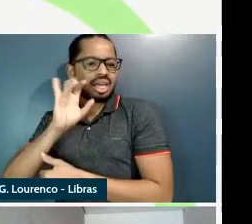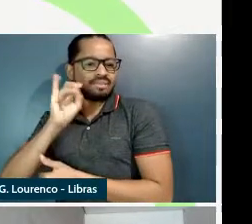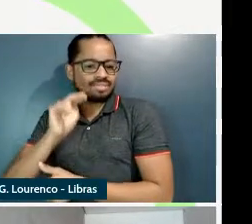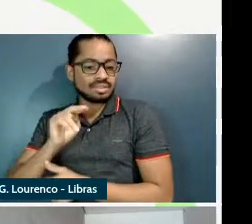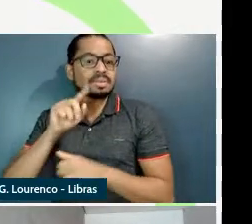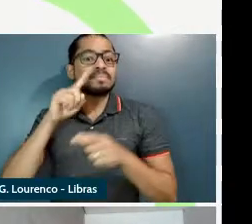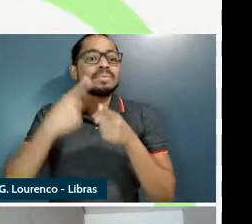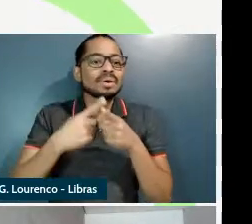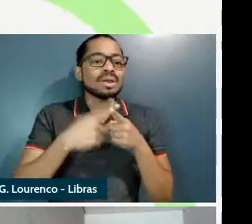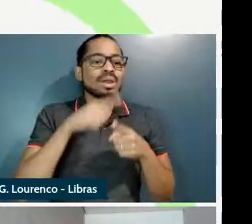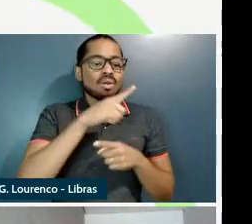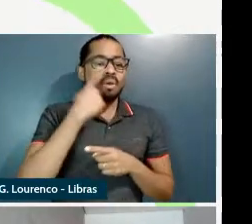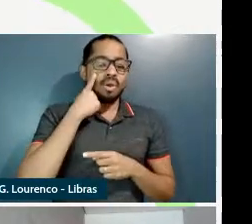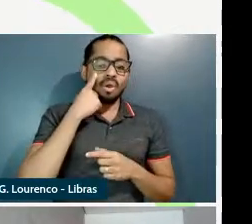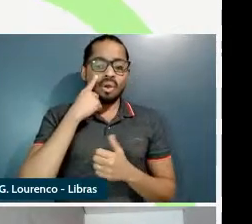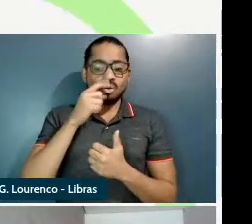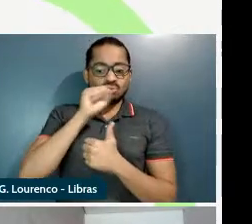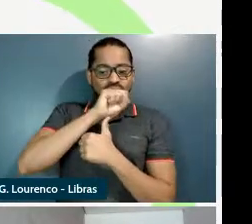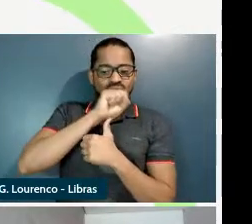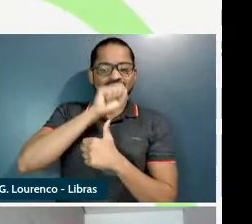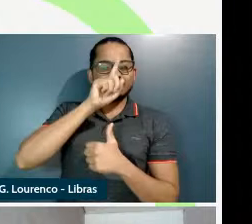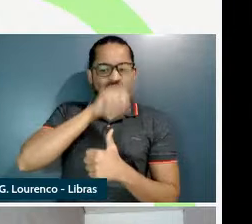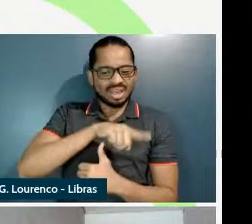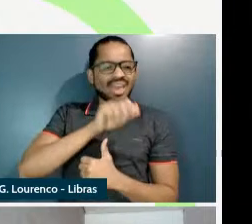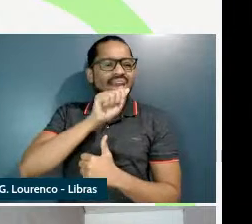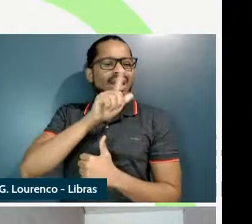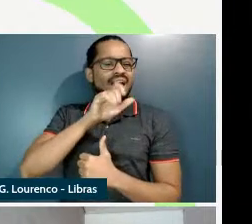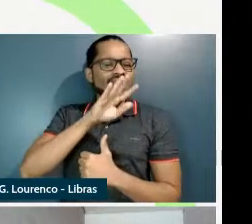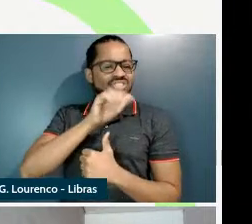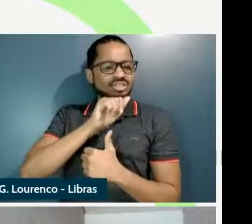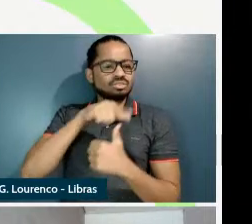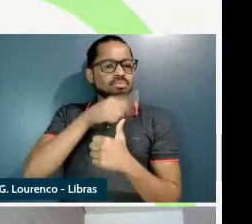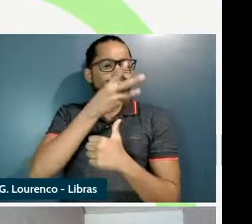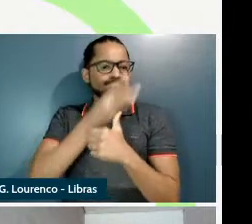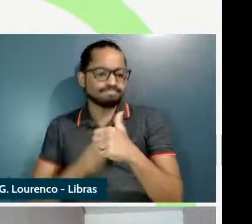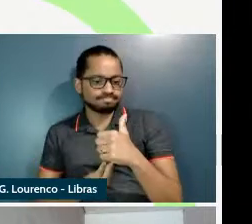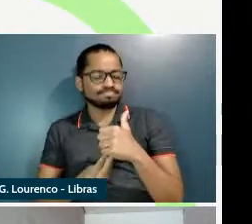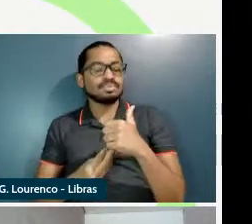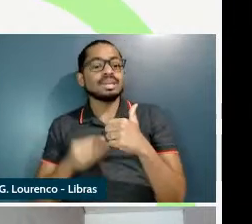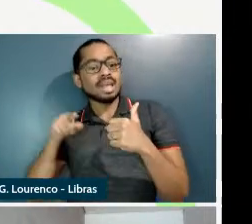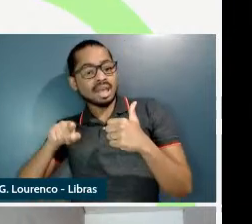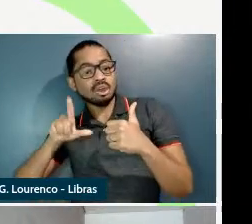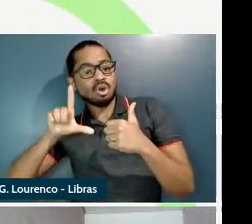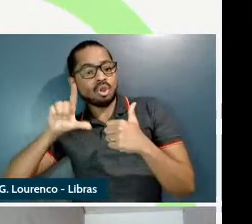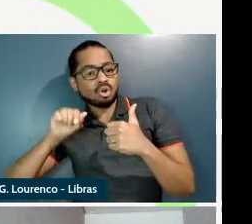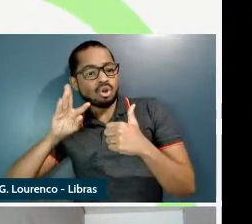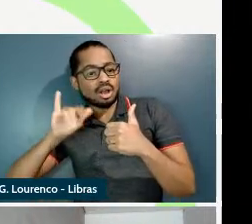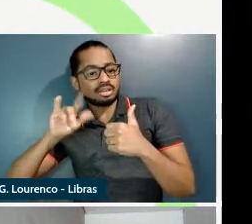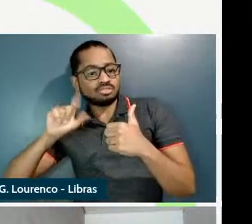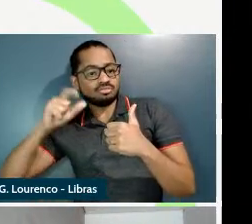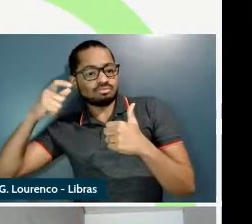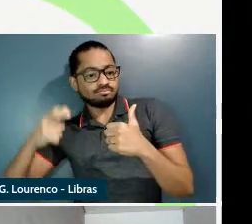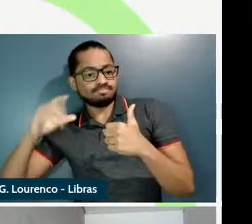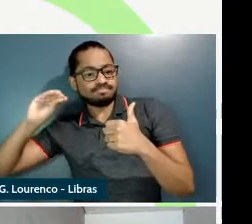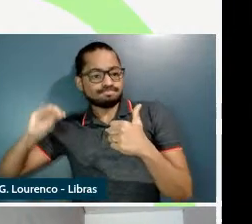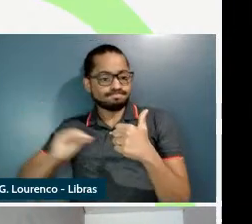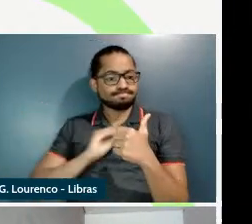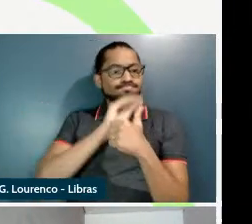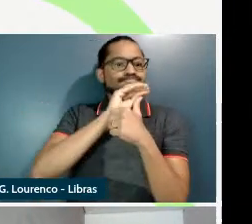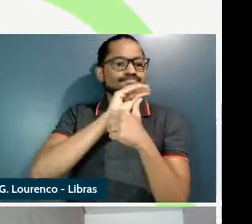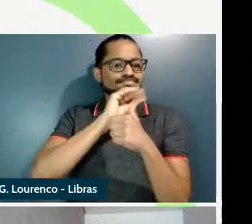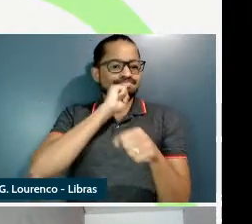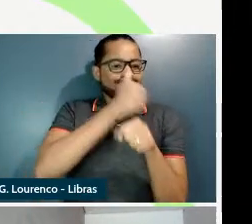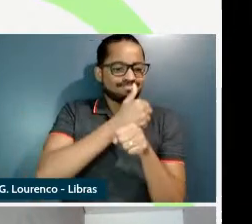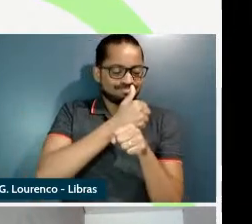fazendeiro e quando o agente é omitido da sentença o sintagma locativo é que alça para a posição de sujeito do verbo